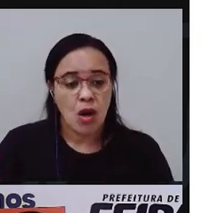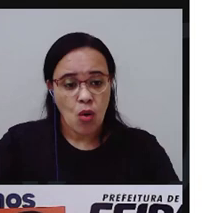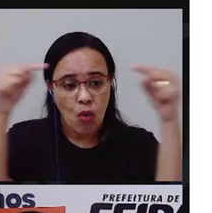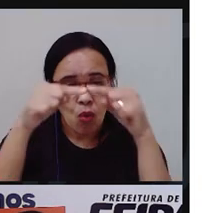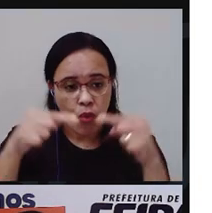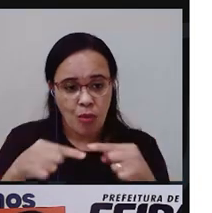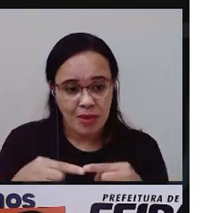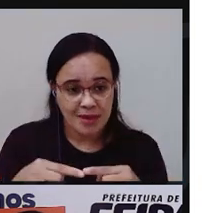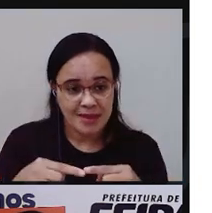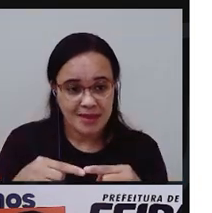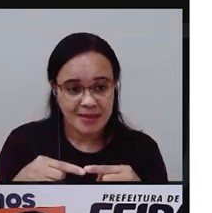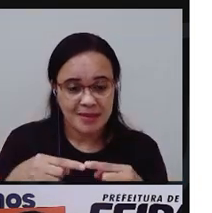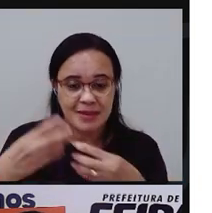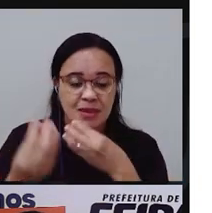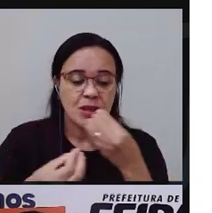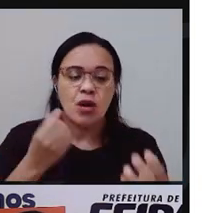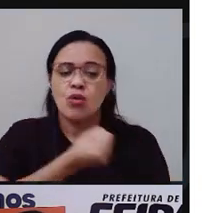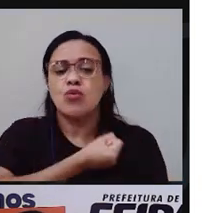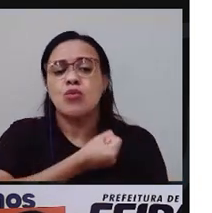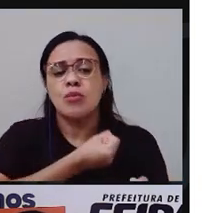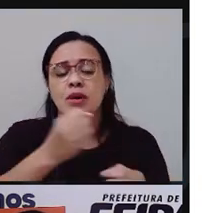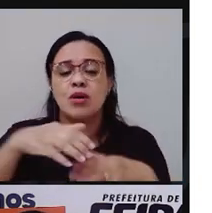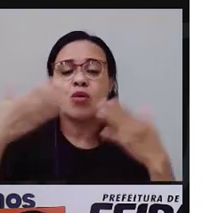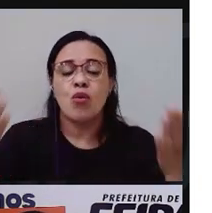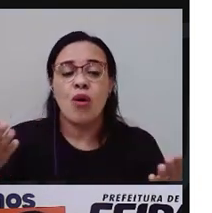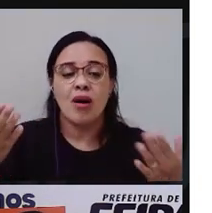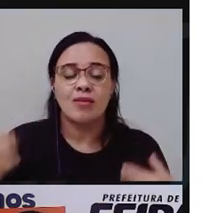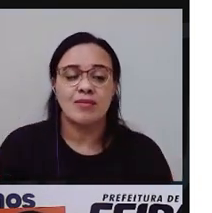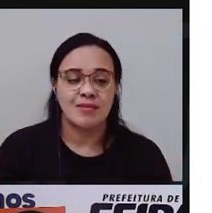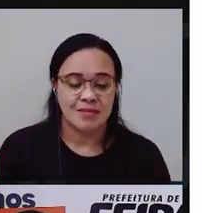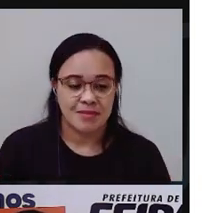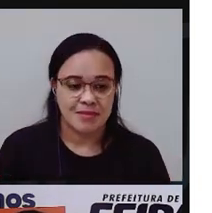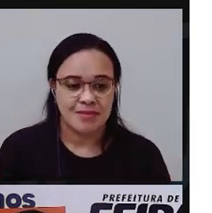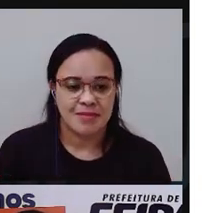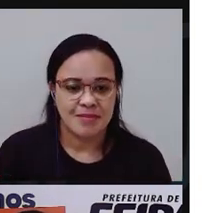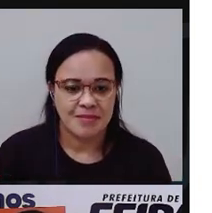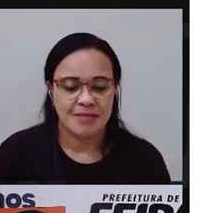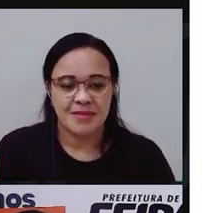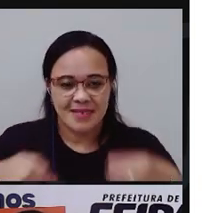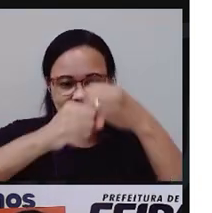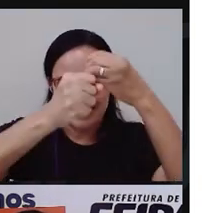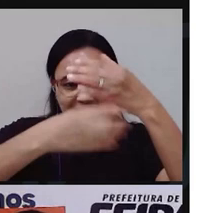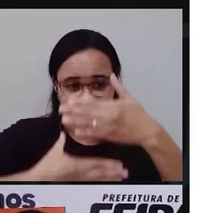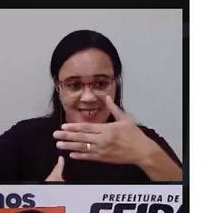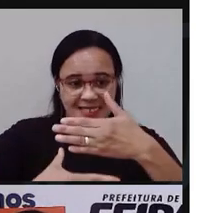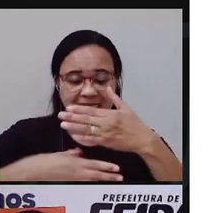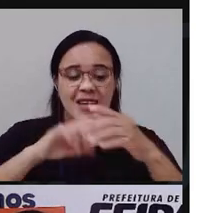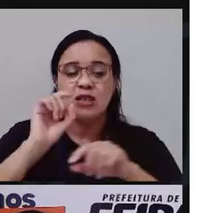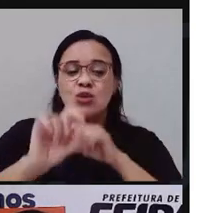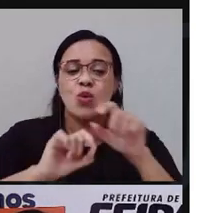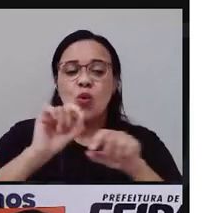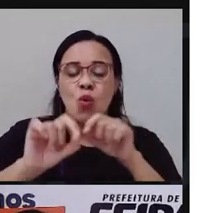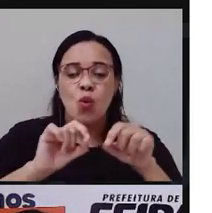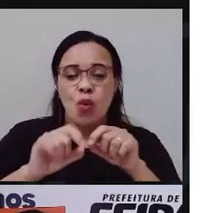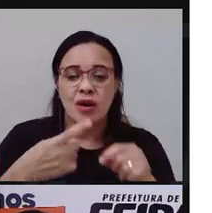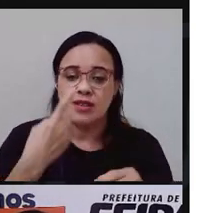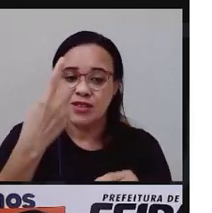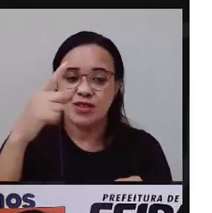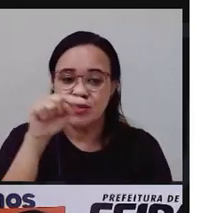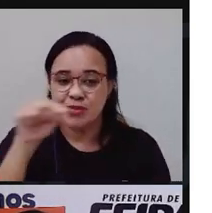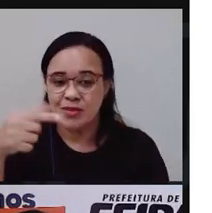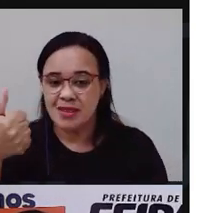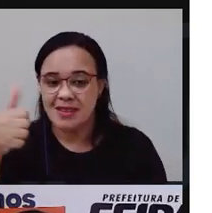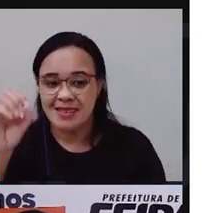Diz aí qual é o número que você quer que eu clique. Escreva aí no chat. De um a dez.